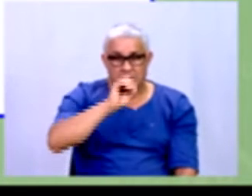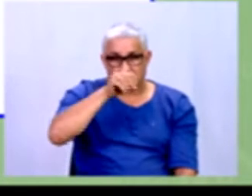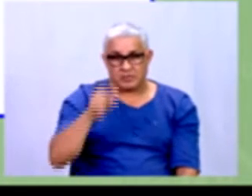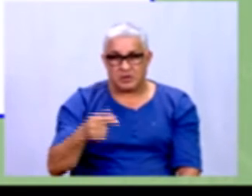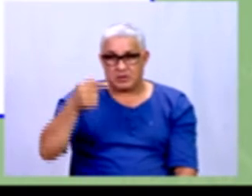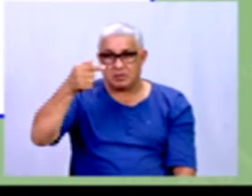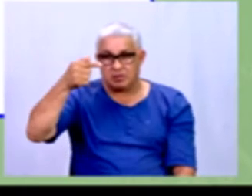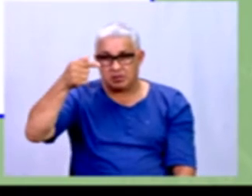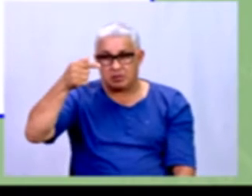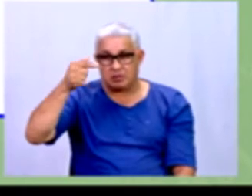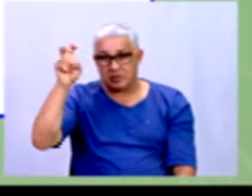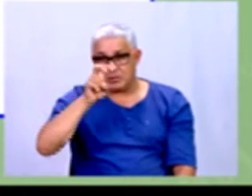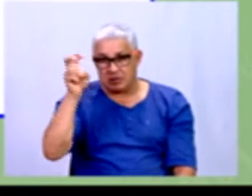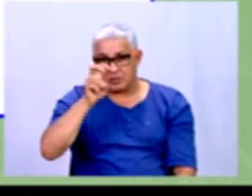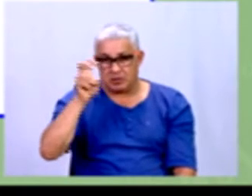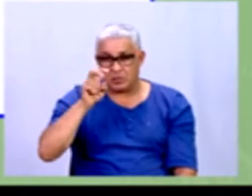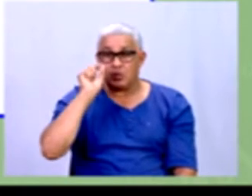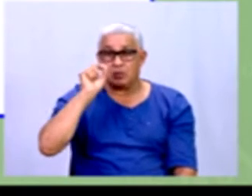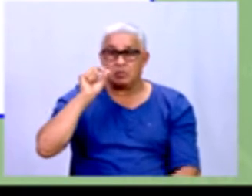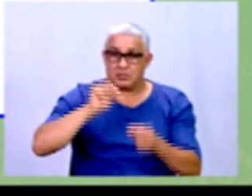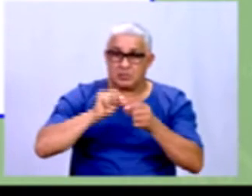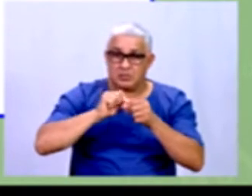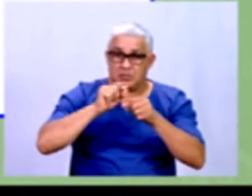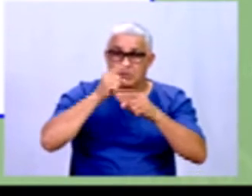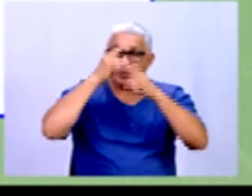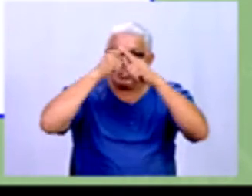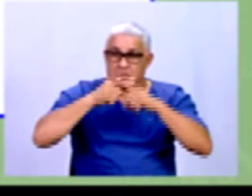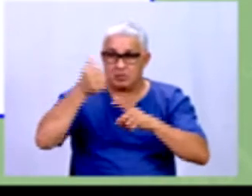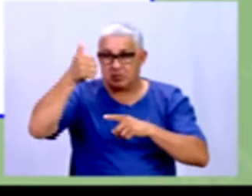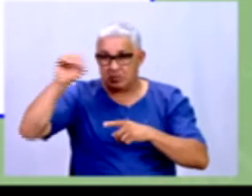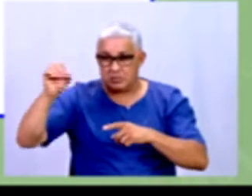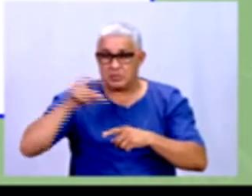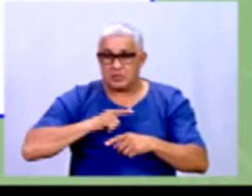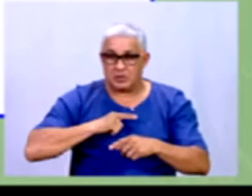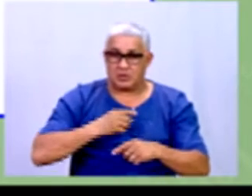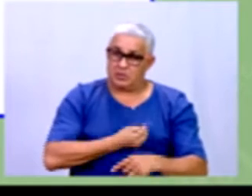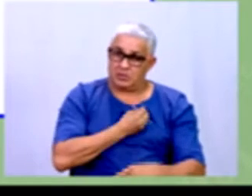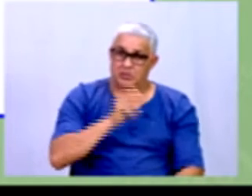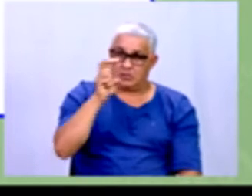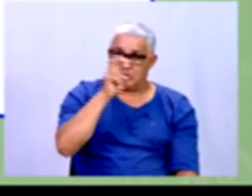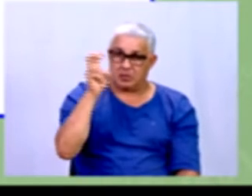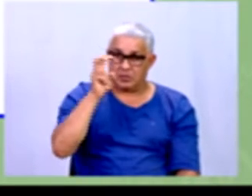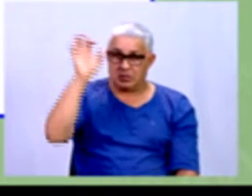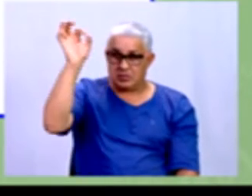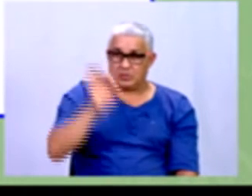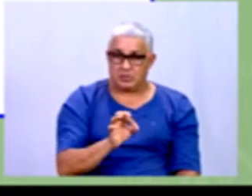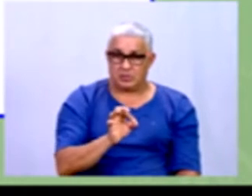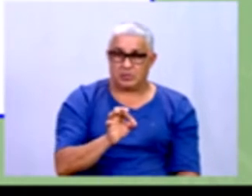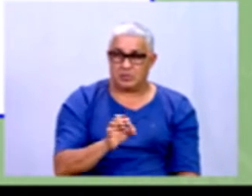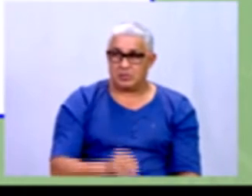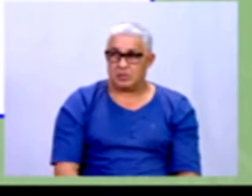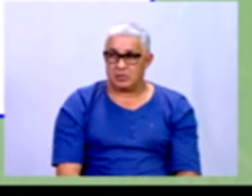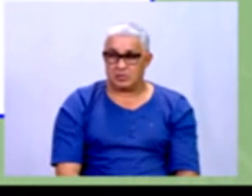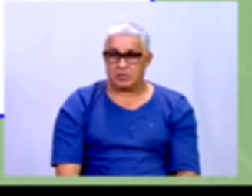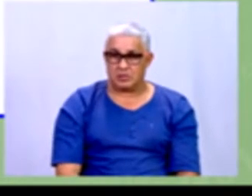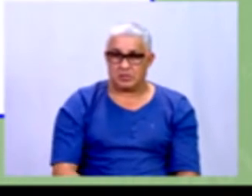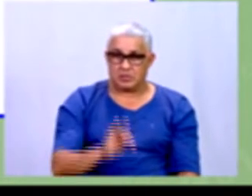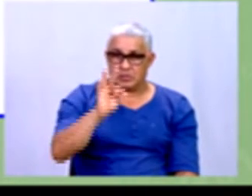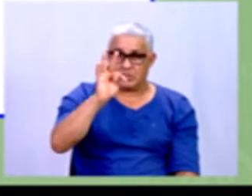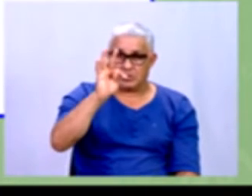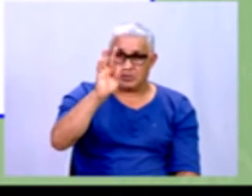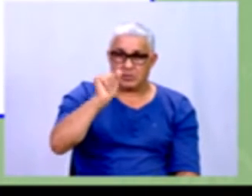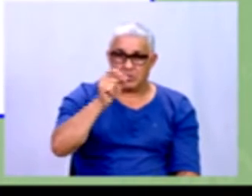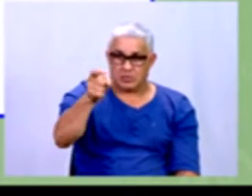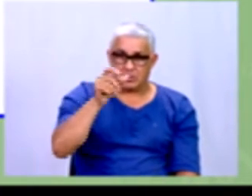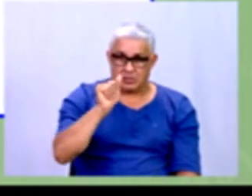O que a gente faz? Multiplica por 100 e a gente tem aqui 55%, tá? Quando a gente fala a taxa unitária